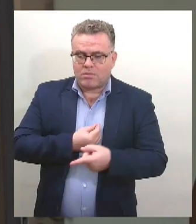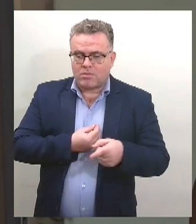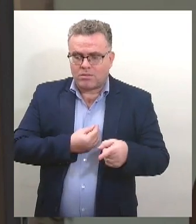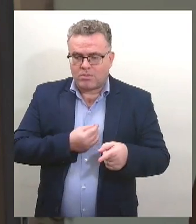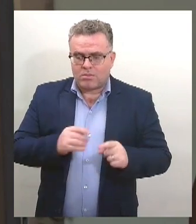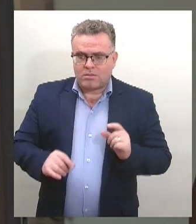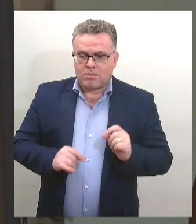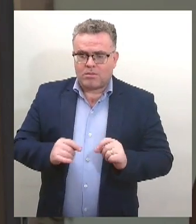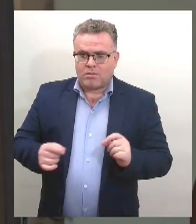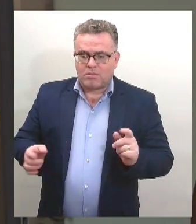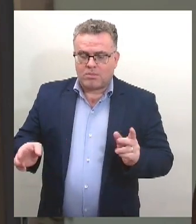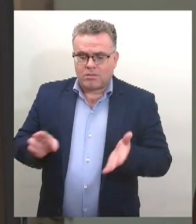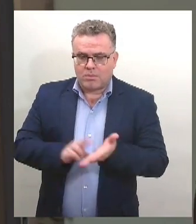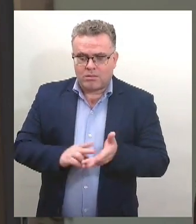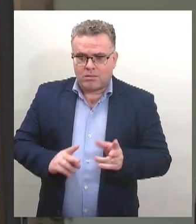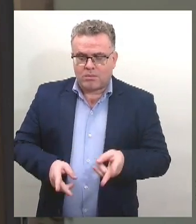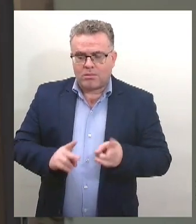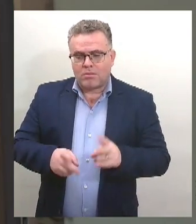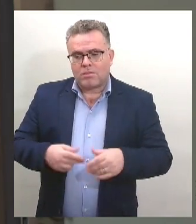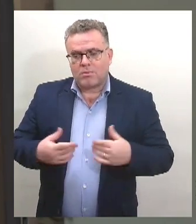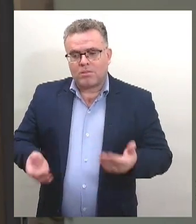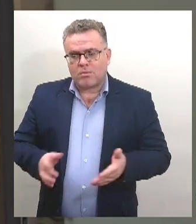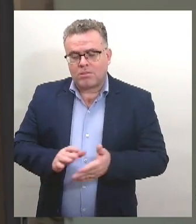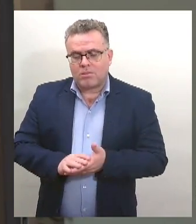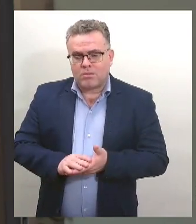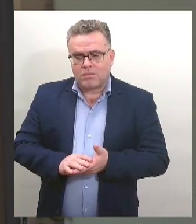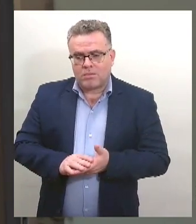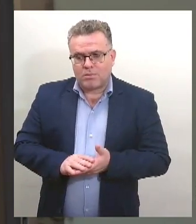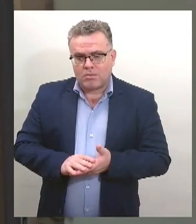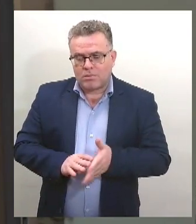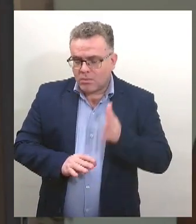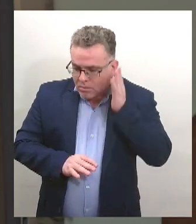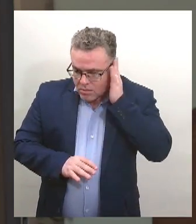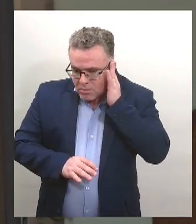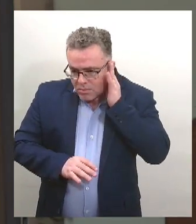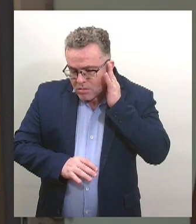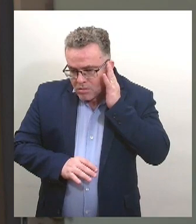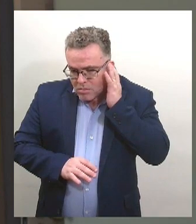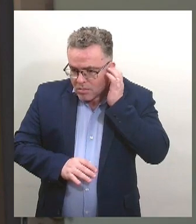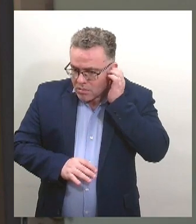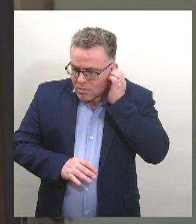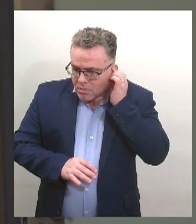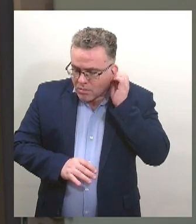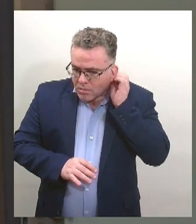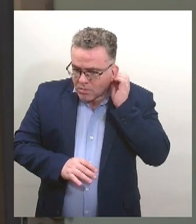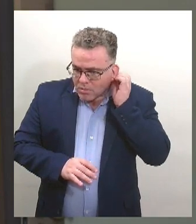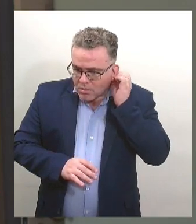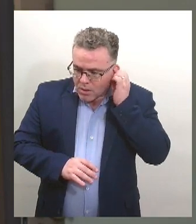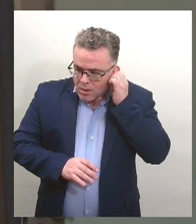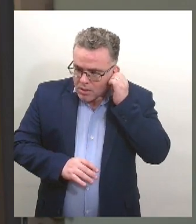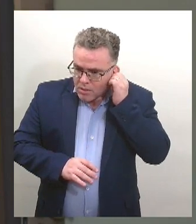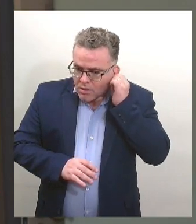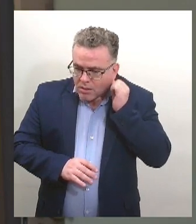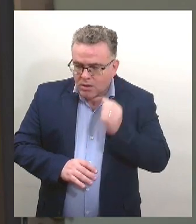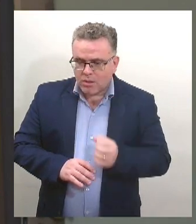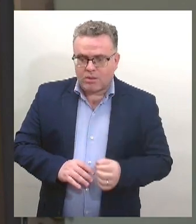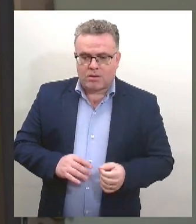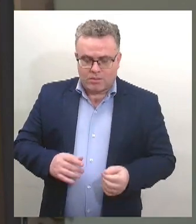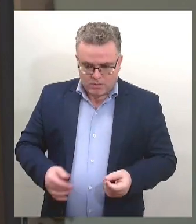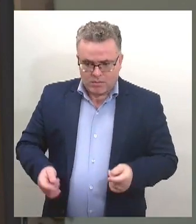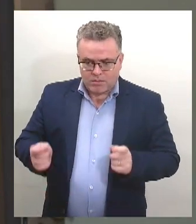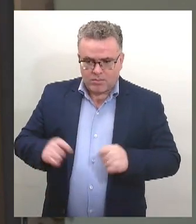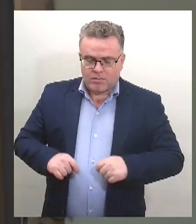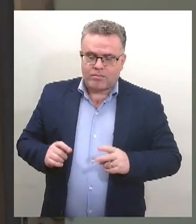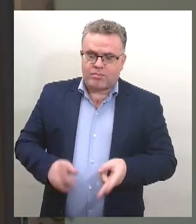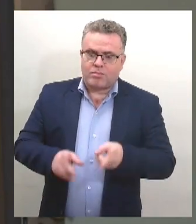dado aos agentes que lutam, que durante o seu trabalho está